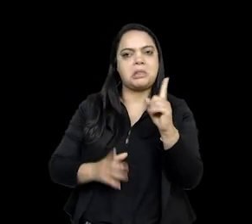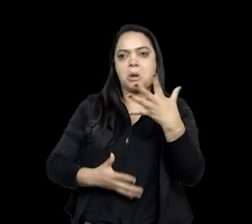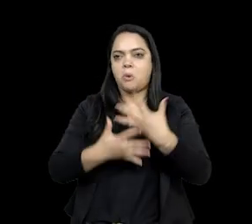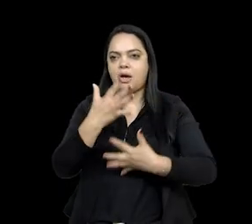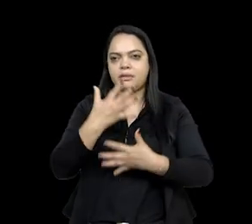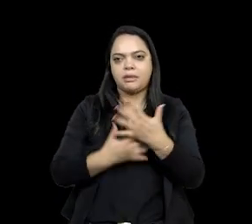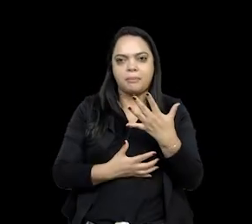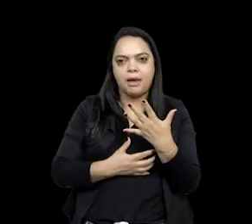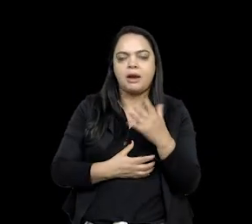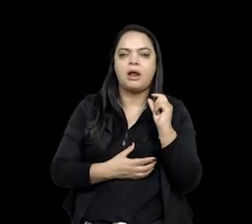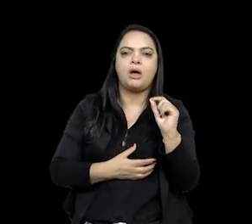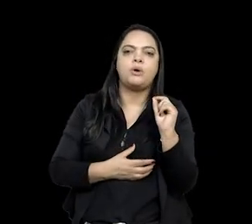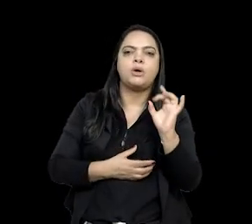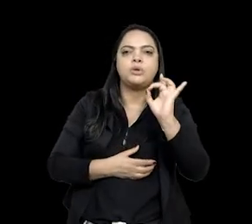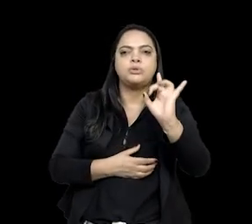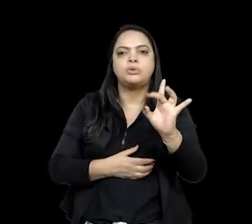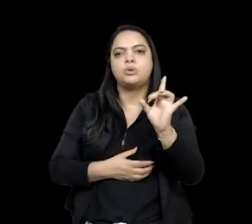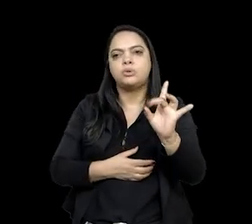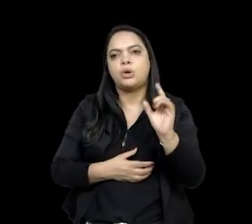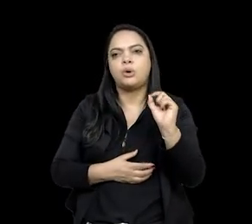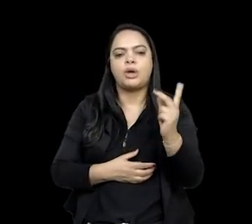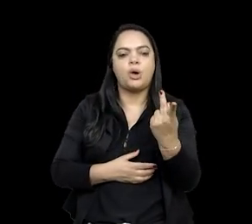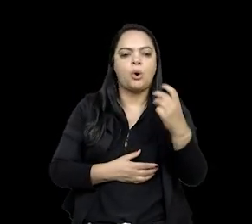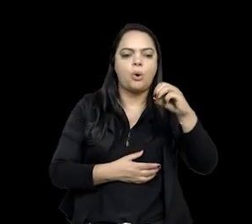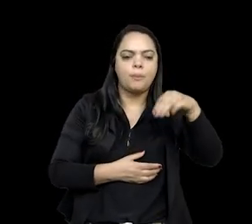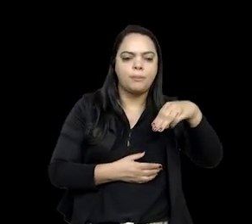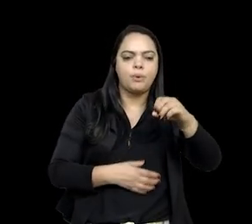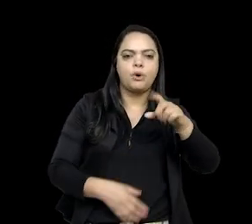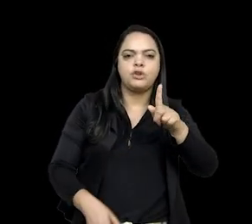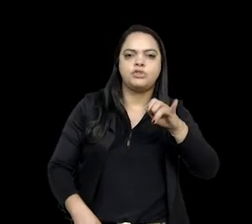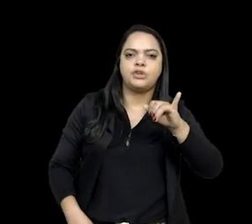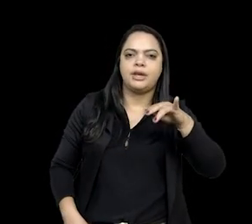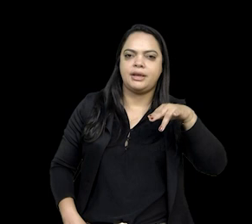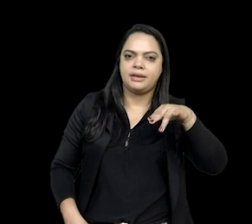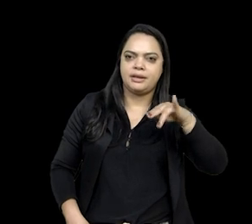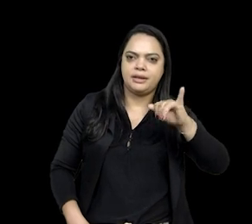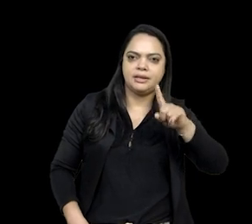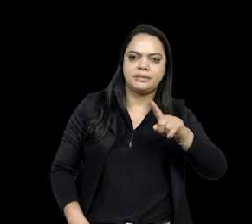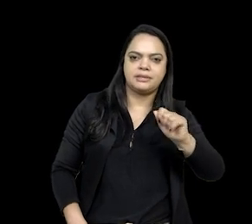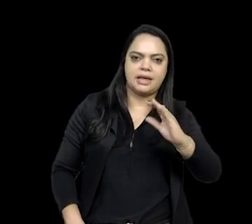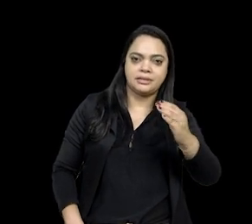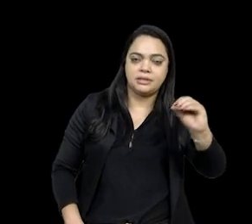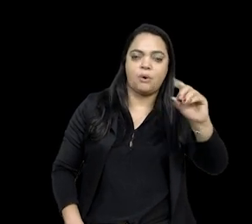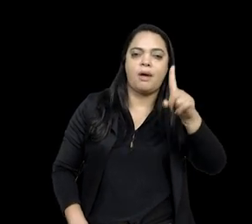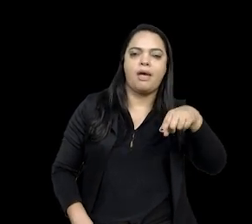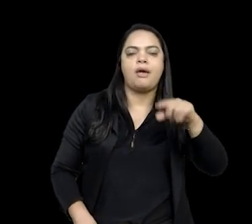homogeneização, com as grandes categorias, seria trabalhar com as trajetórias de grupo. E daí